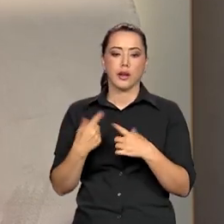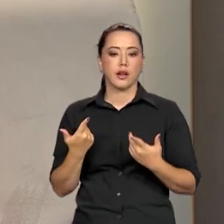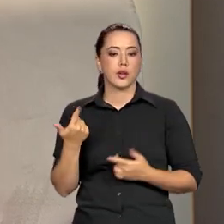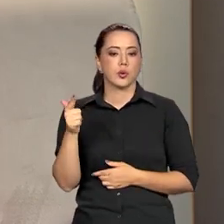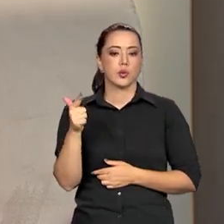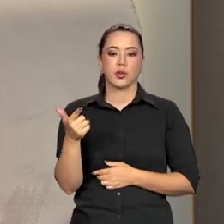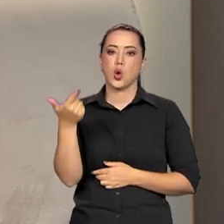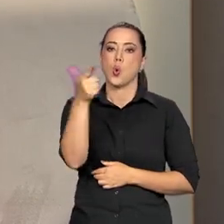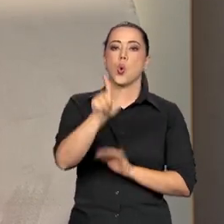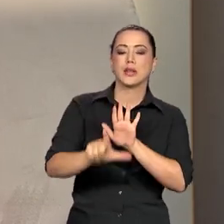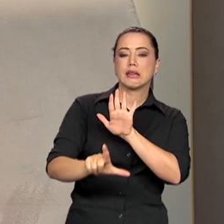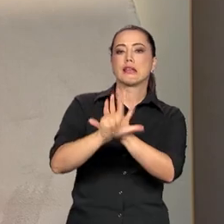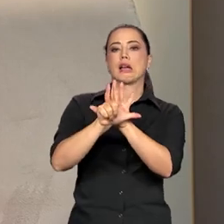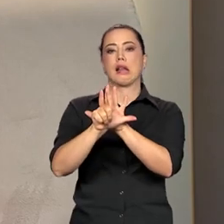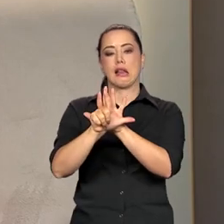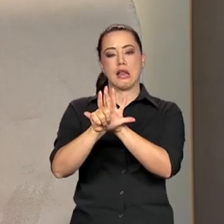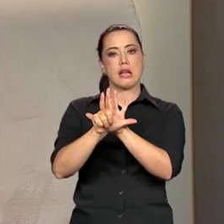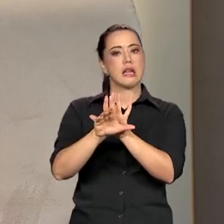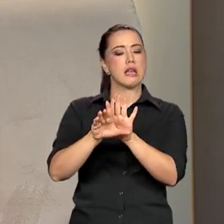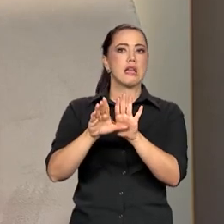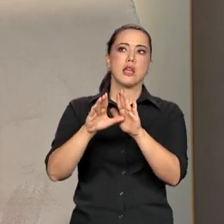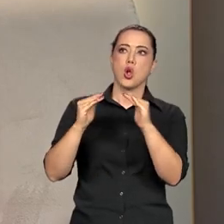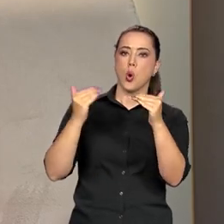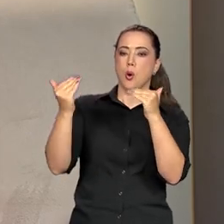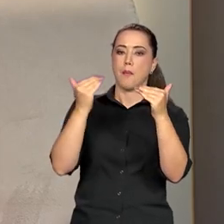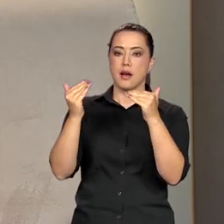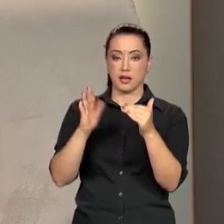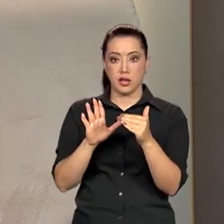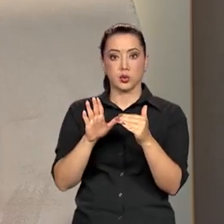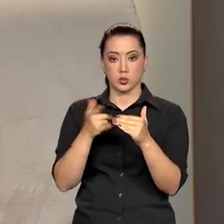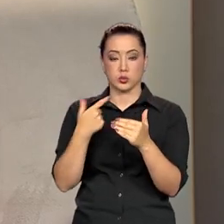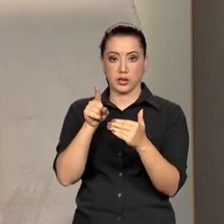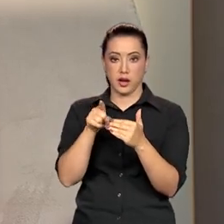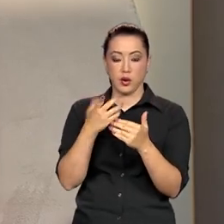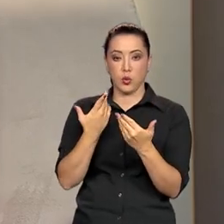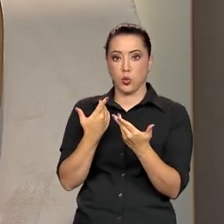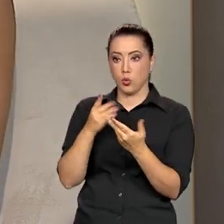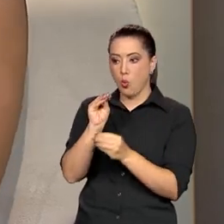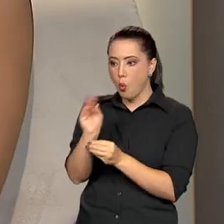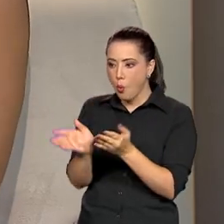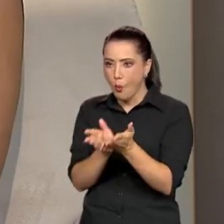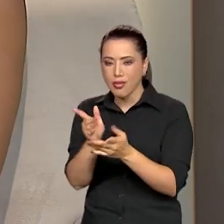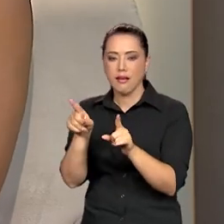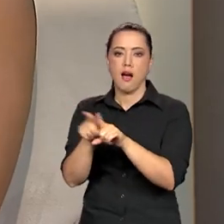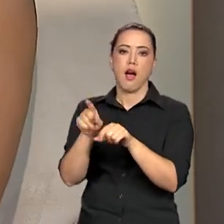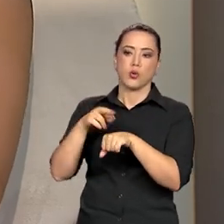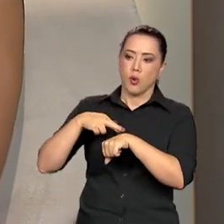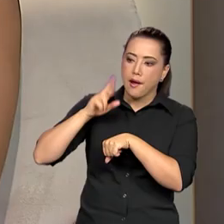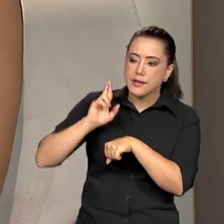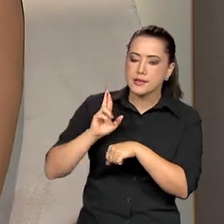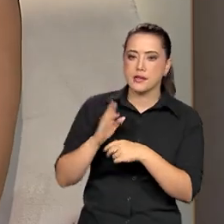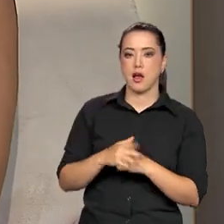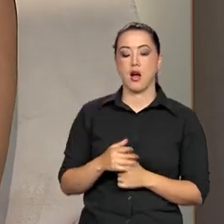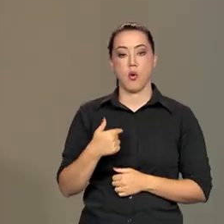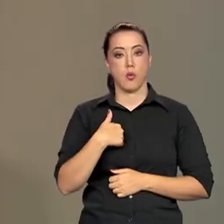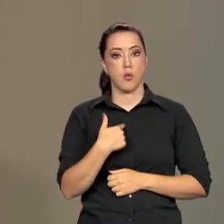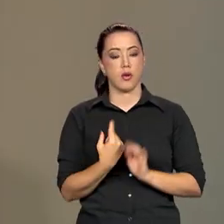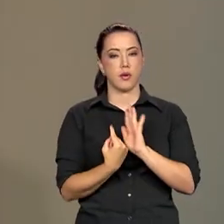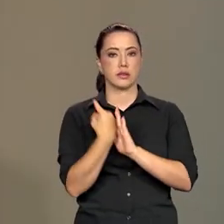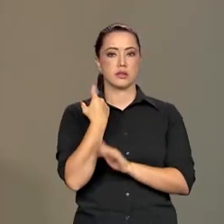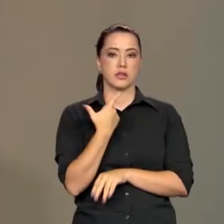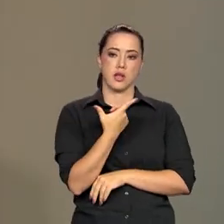outra lei de reparação maior do que a lei de cotas hoje em dia no país. Quando a gente fala, estou falando de 2012, por exemplo, que foi o ano que eu entrei.